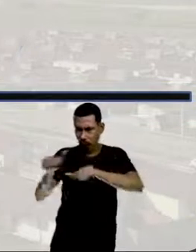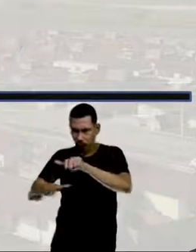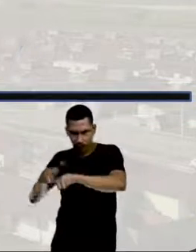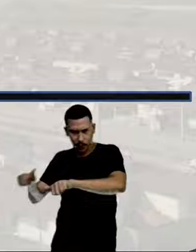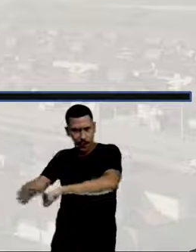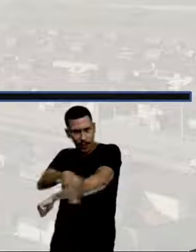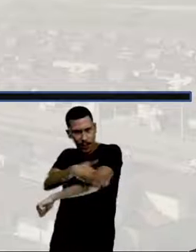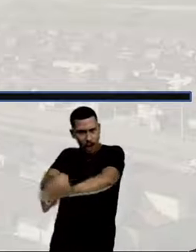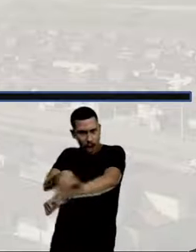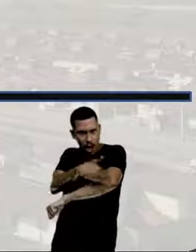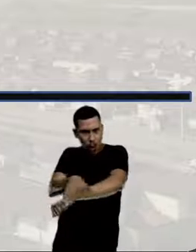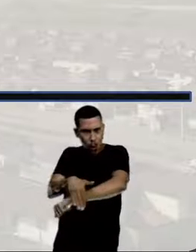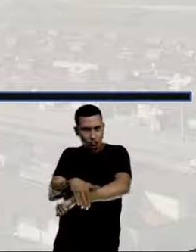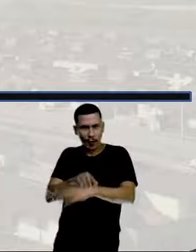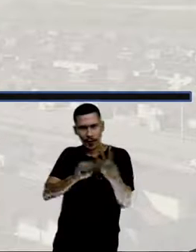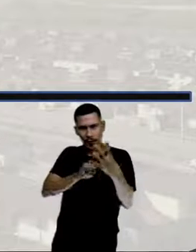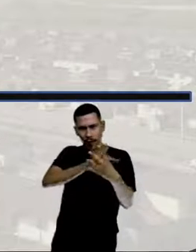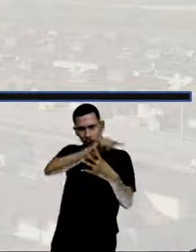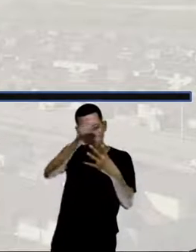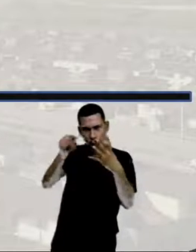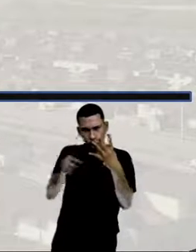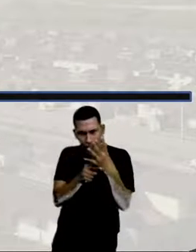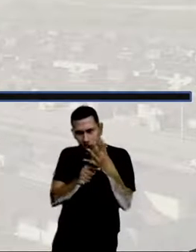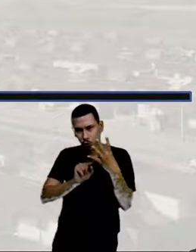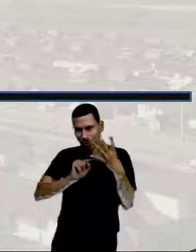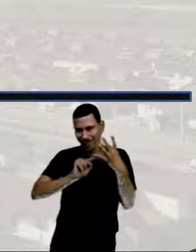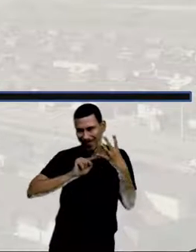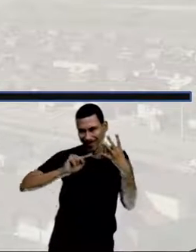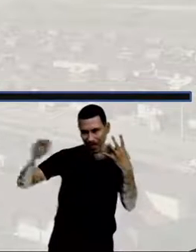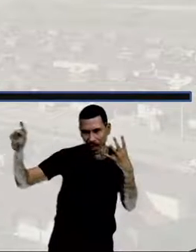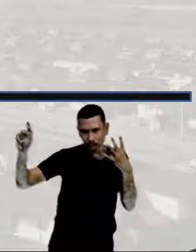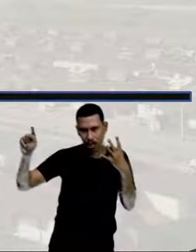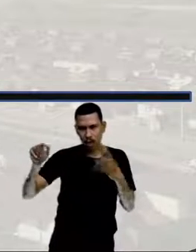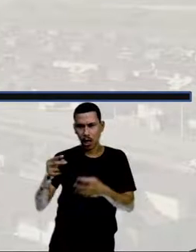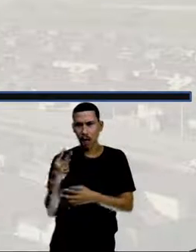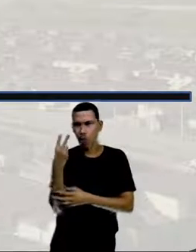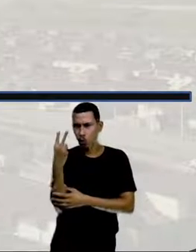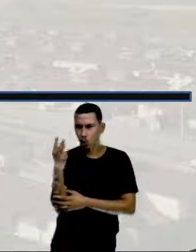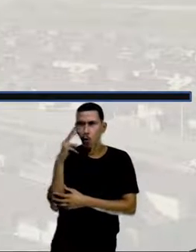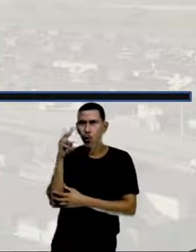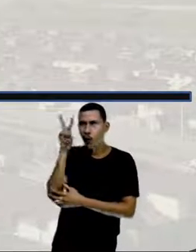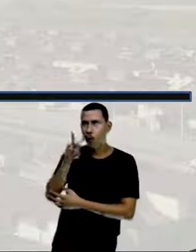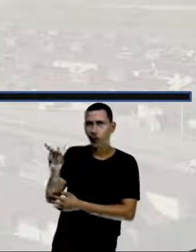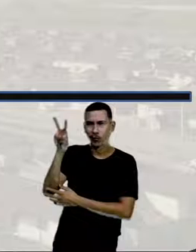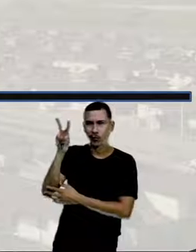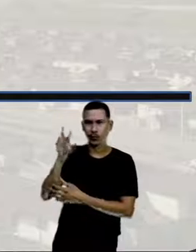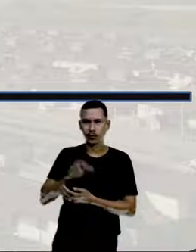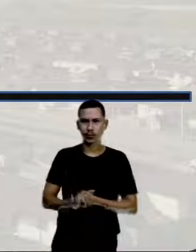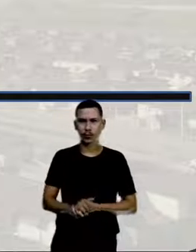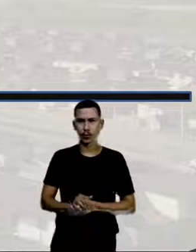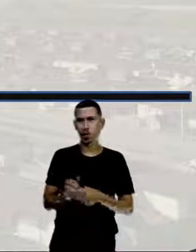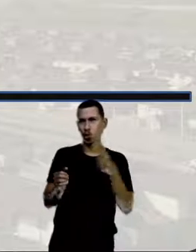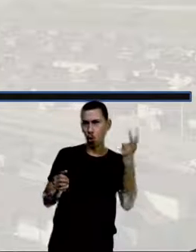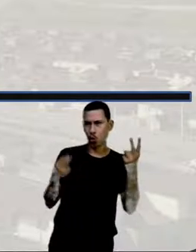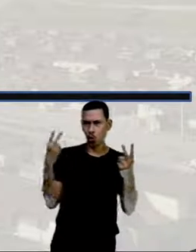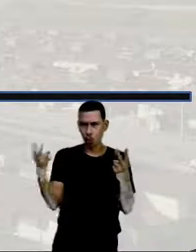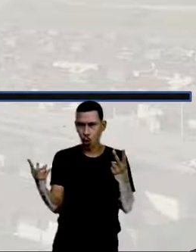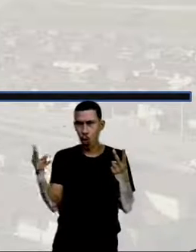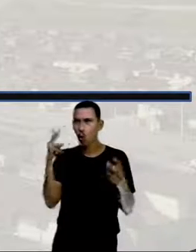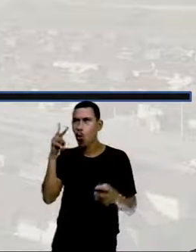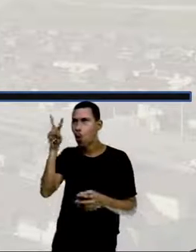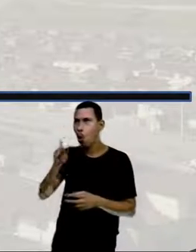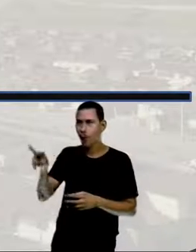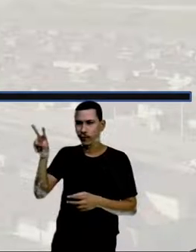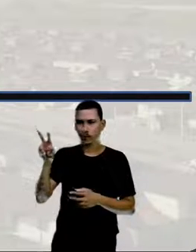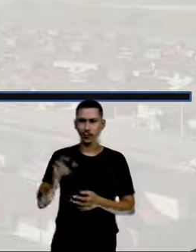em quatro retas, tá certo? Essas duas aqui e essas duas daqui de